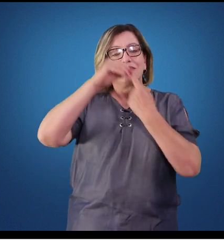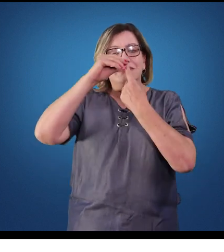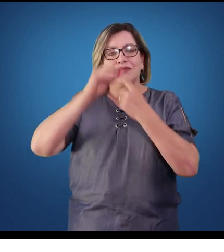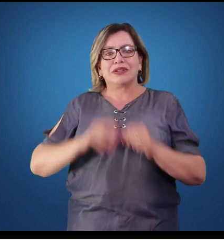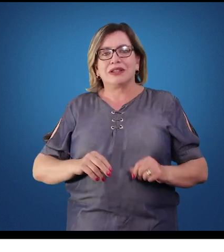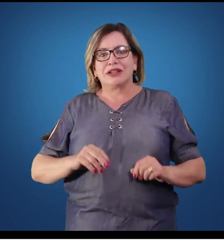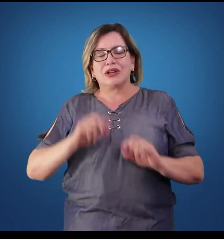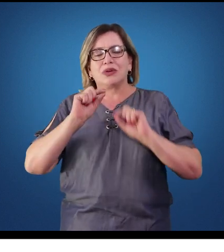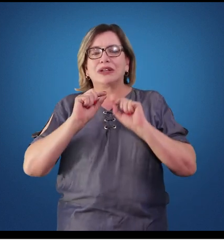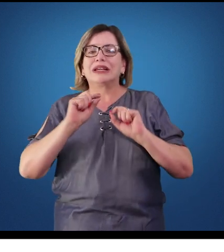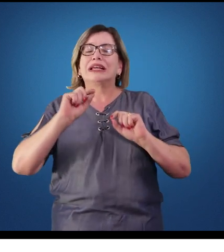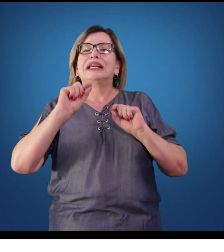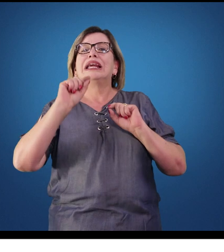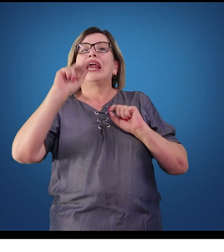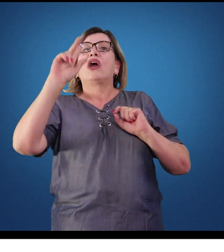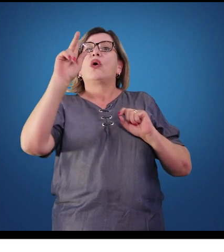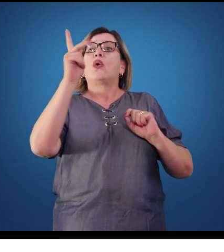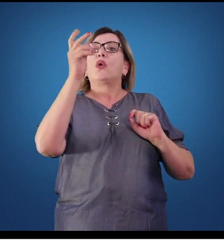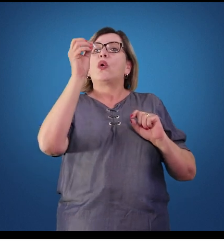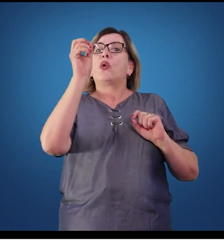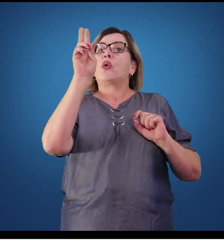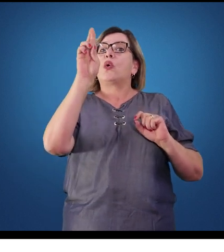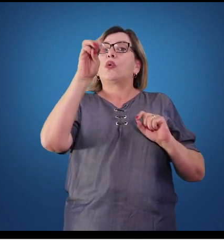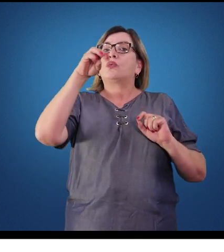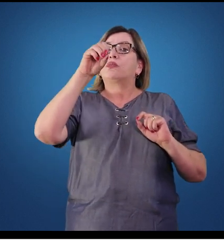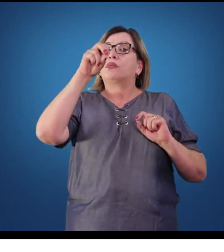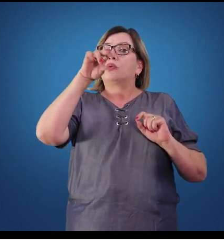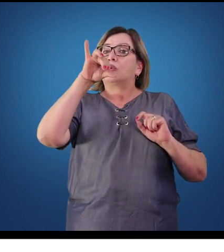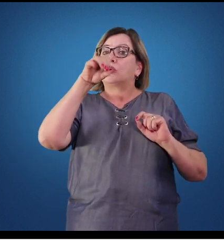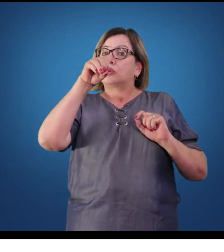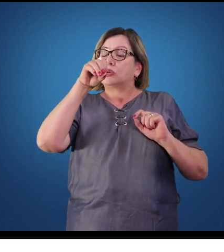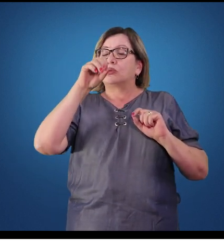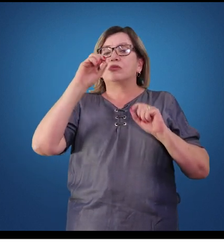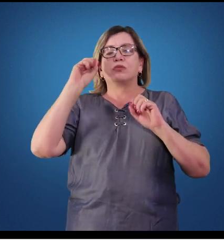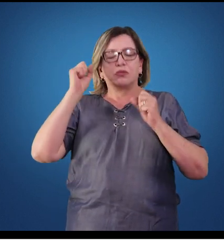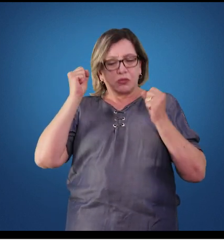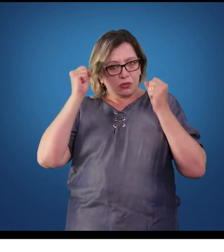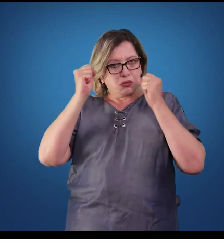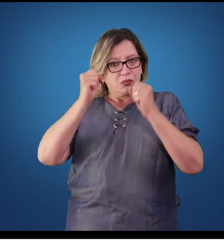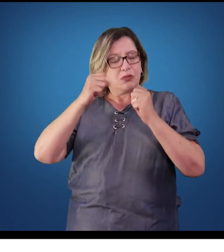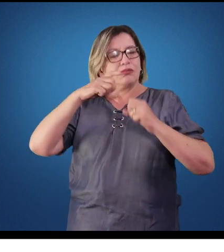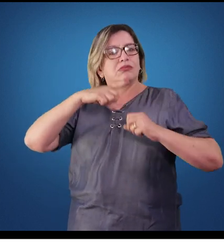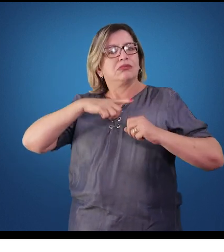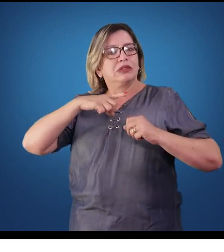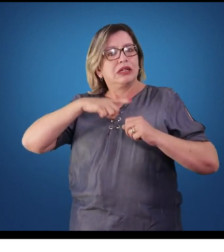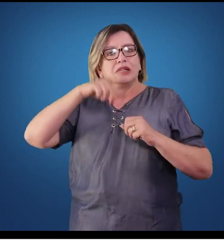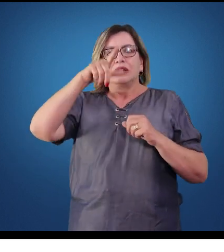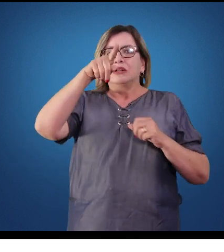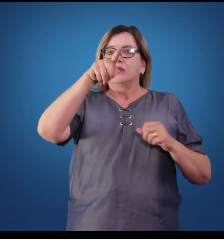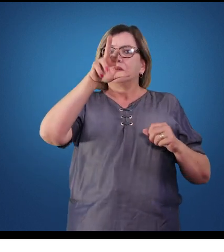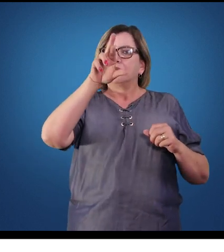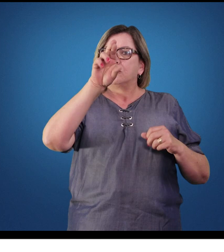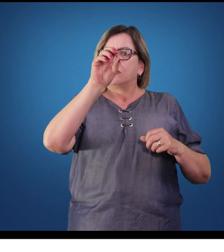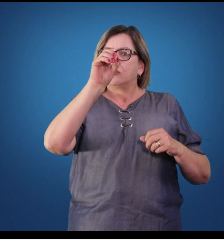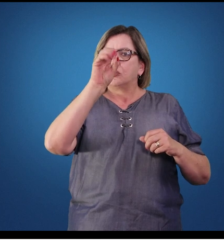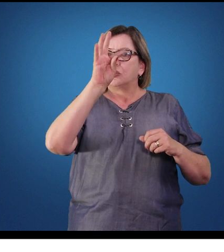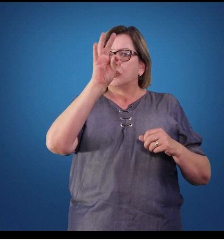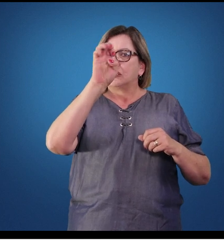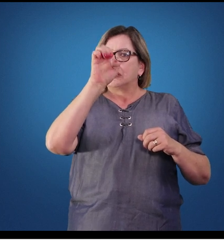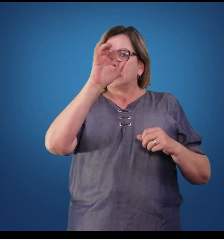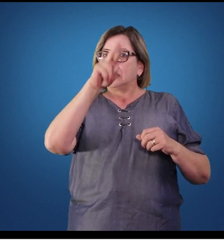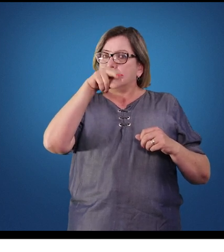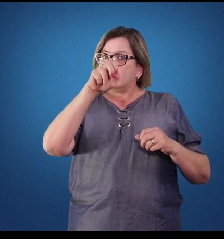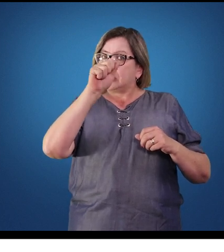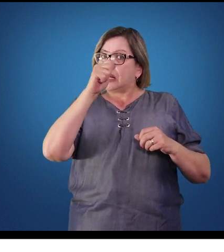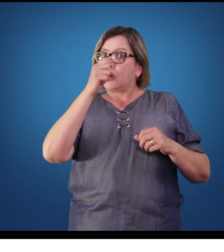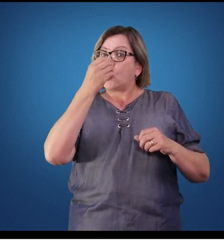podem ser peptídicas, ou seja, de proteínas ou derivadas do colesterol.